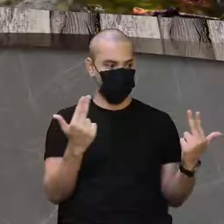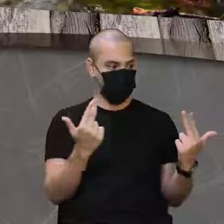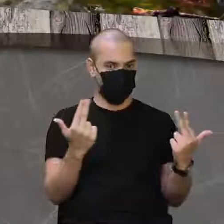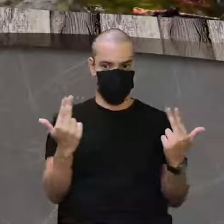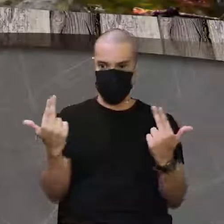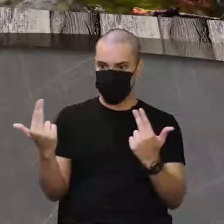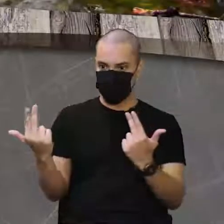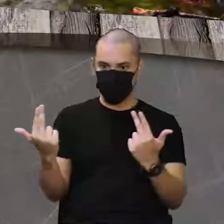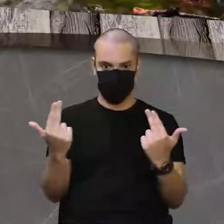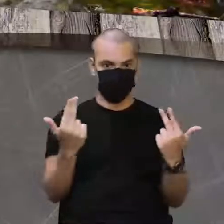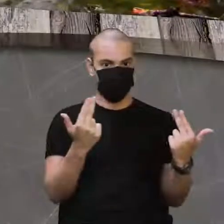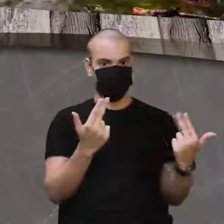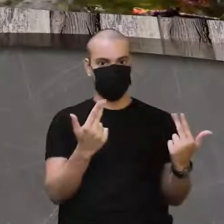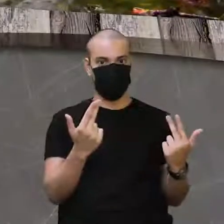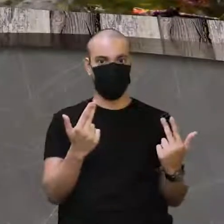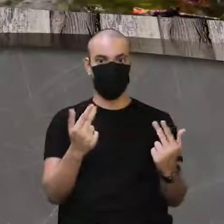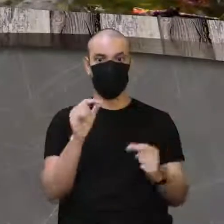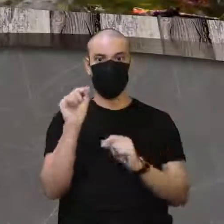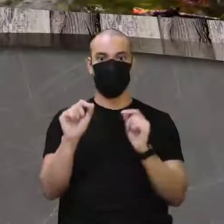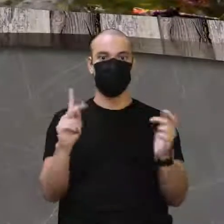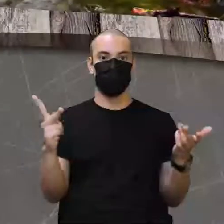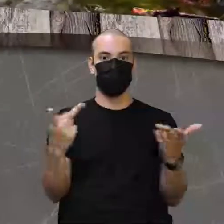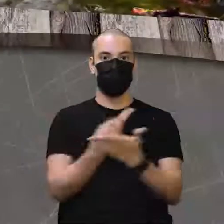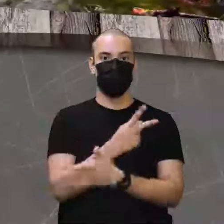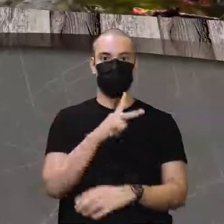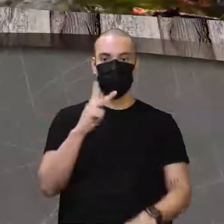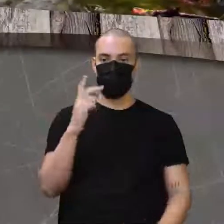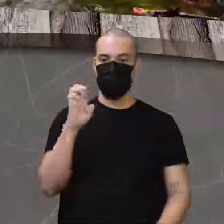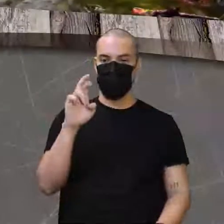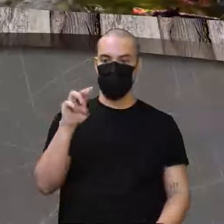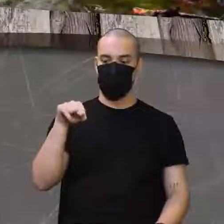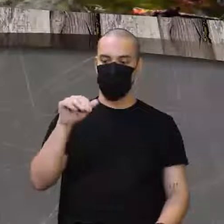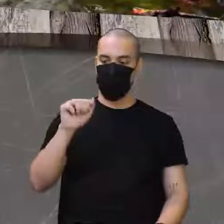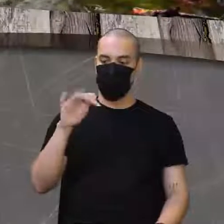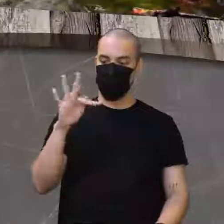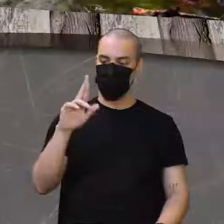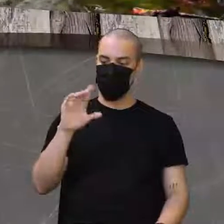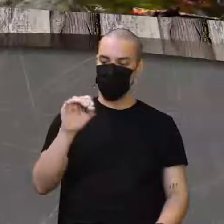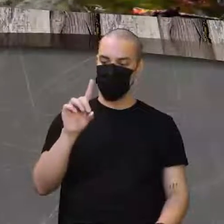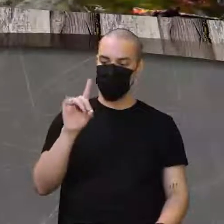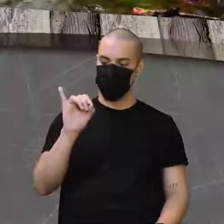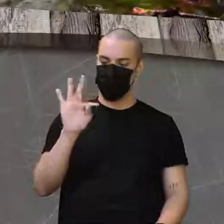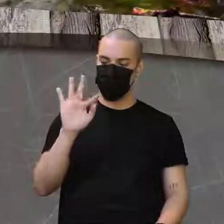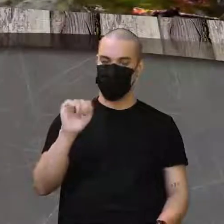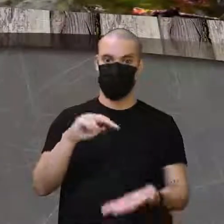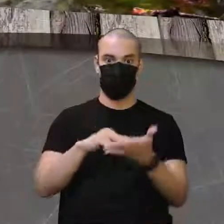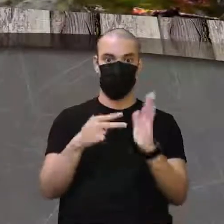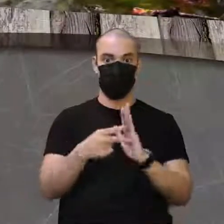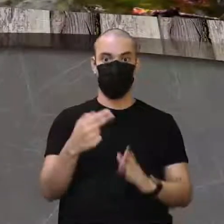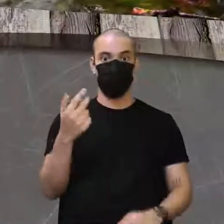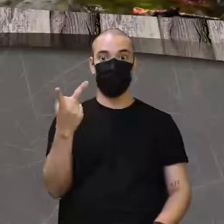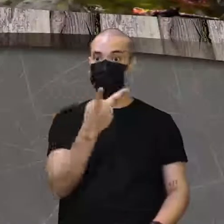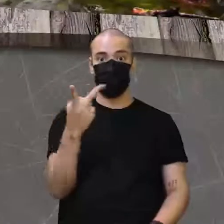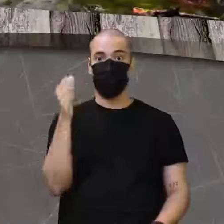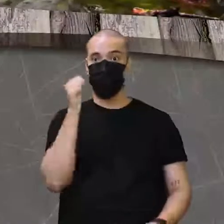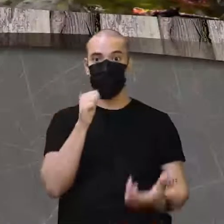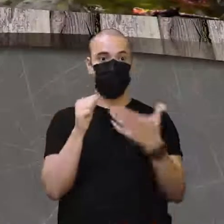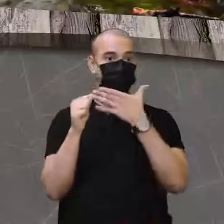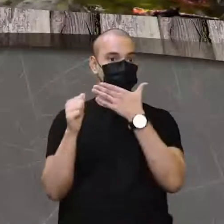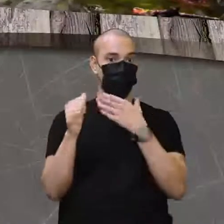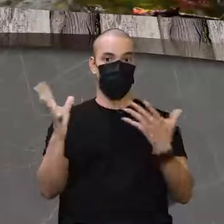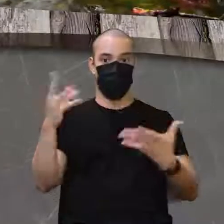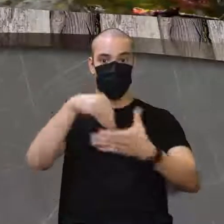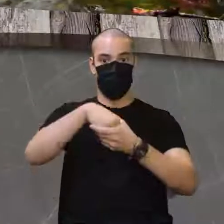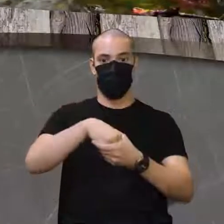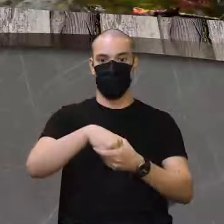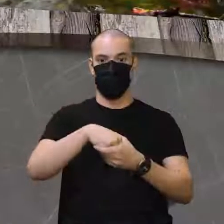igual, a proporção seria a hermafrodita. E o que que é mesmo a hermafrodita, professor? É um indivíduo que apresenta os dois sexos. Exatamente. Então, ele ia